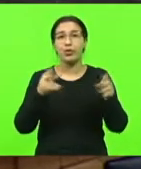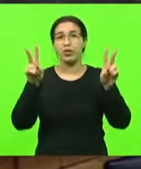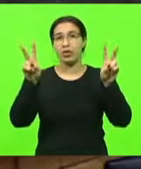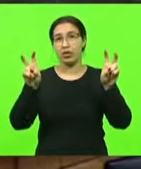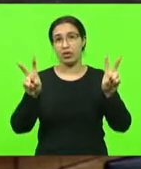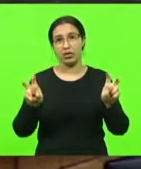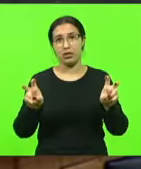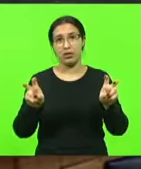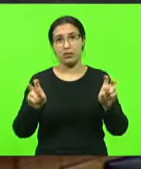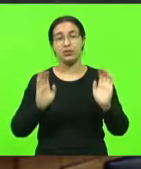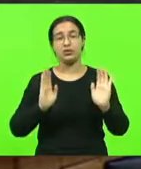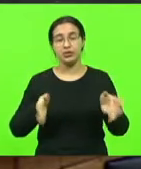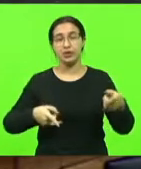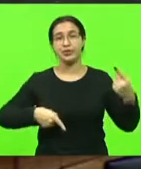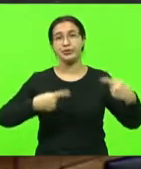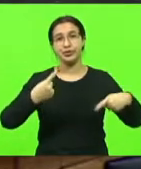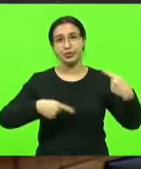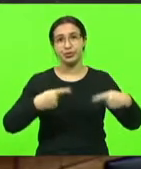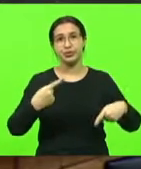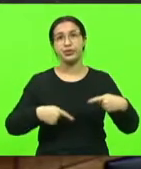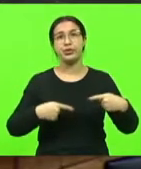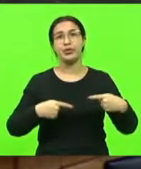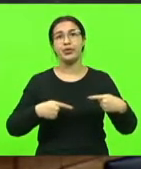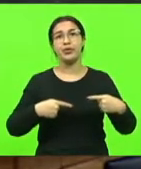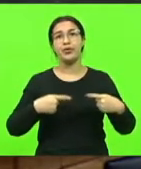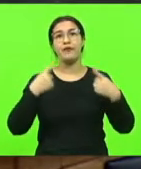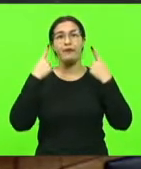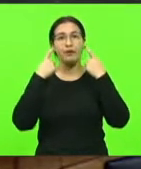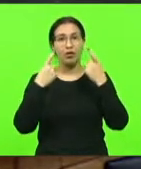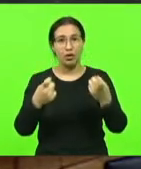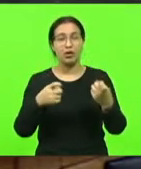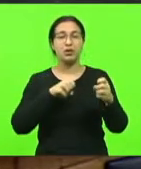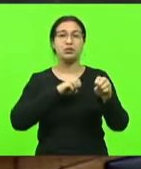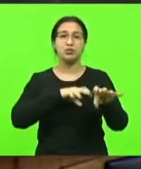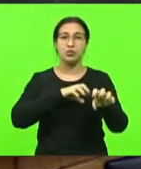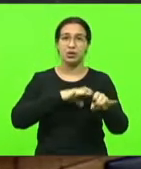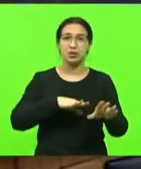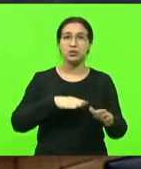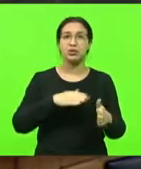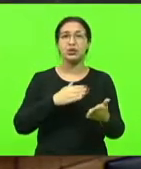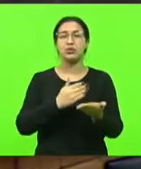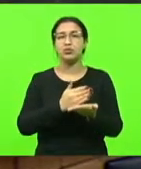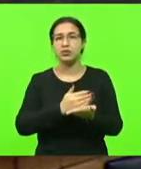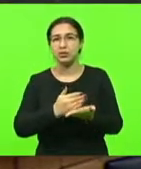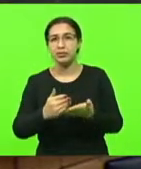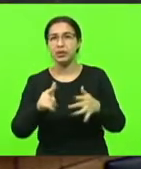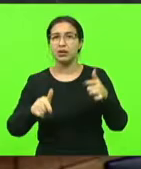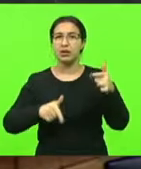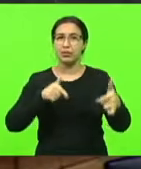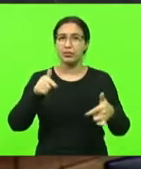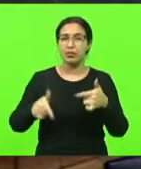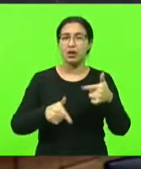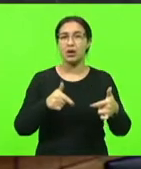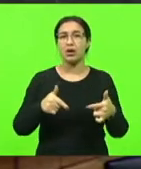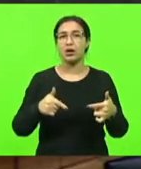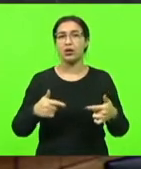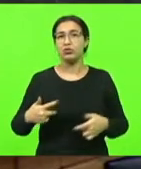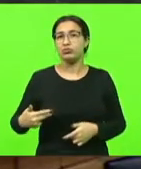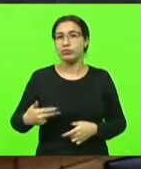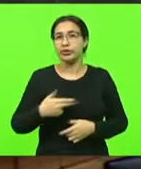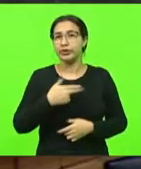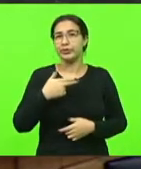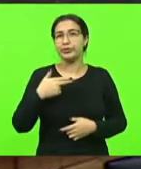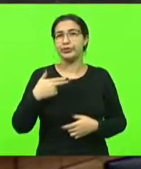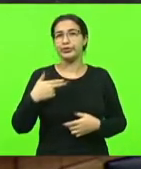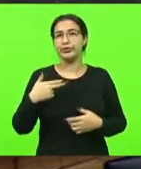discutimos isso sobre violência, sobre educação, sobre reserva de vagas, sobre cirurgia plástica, sobre